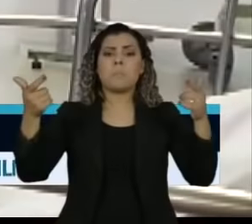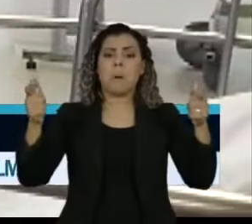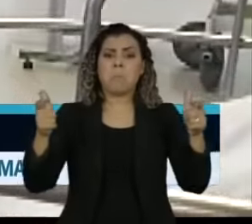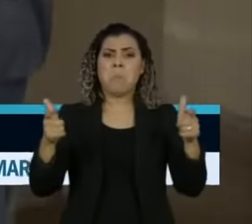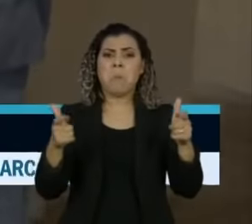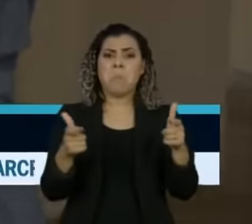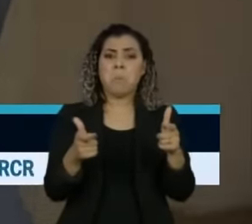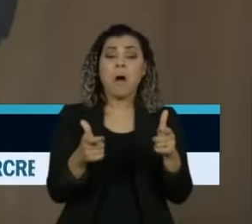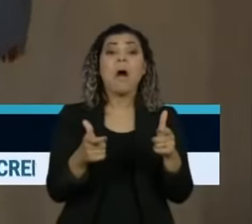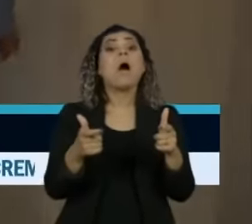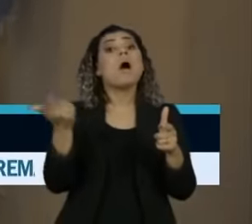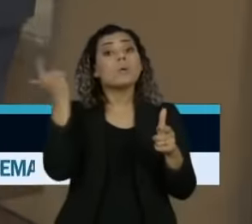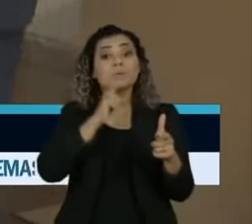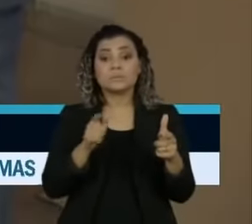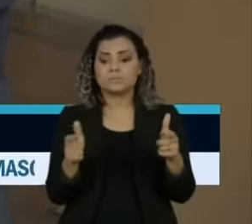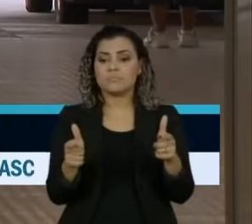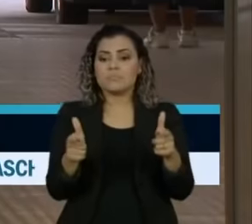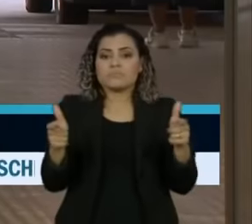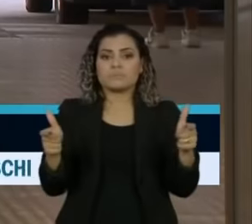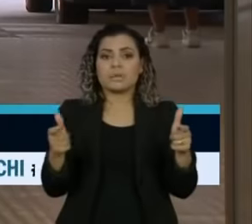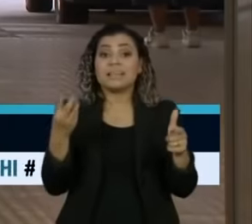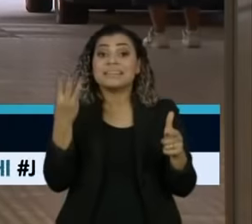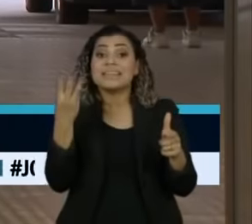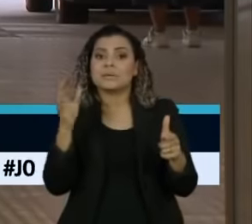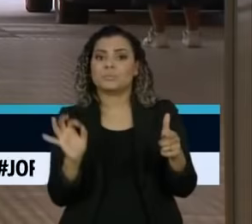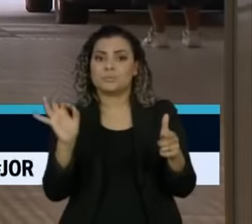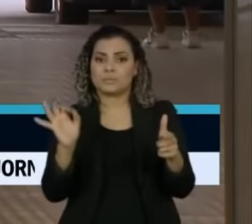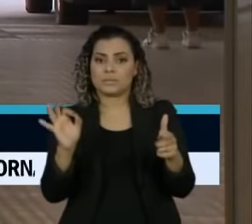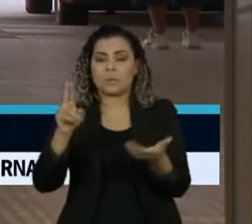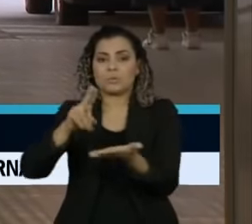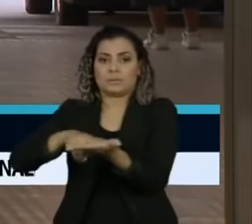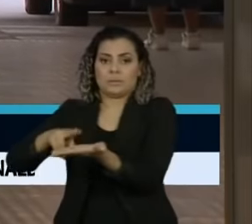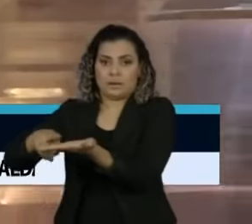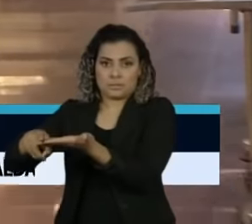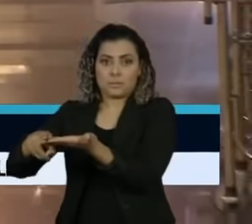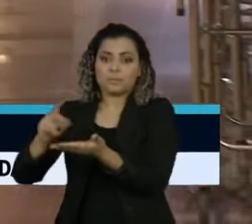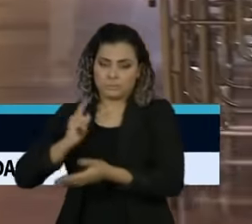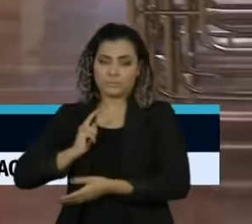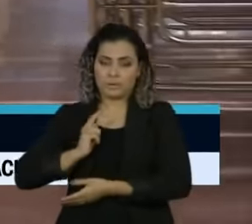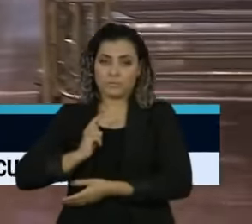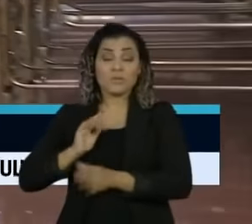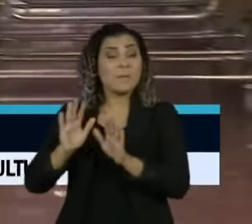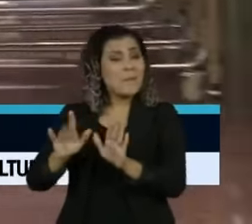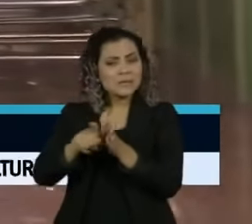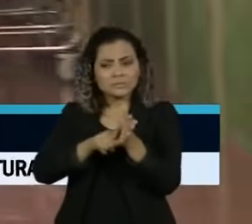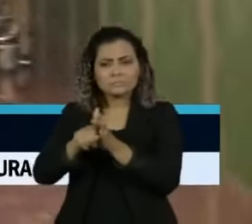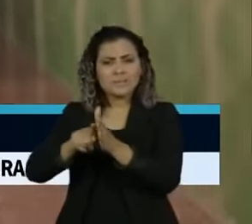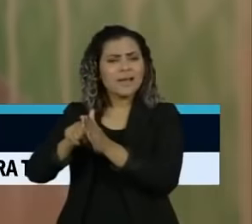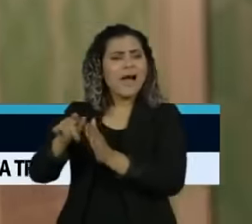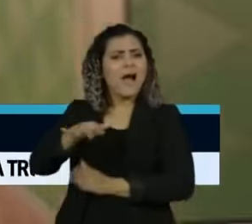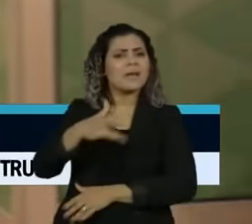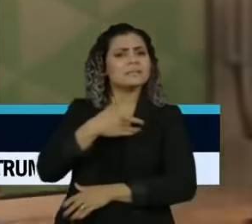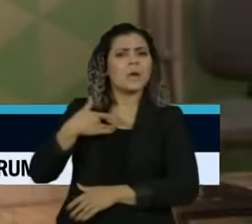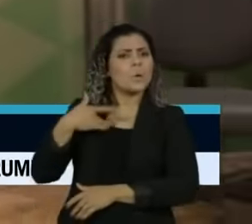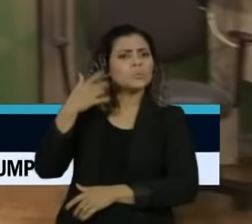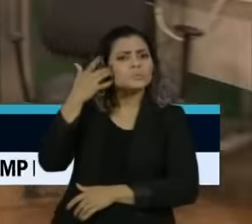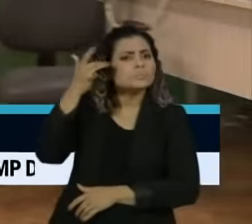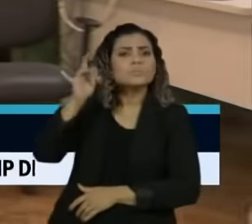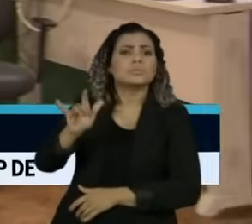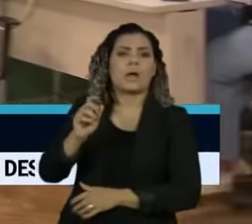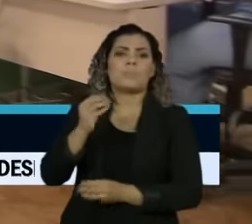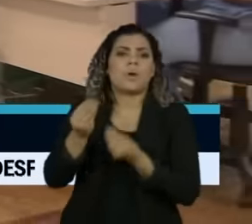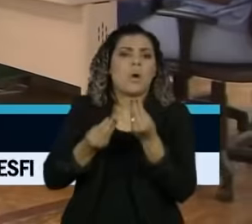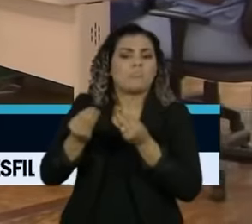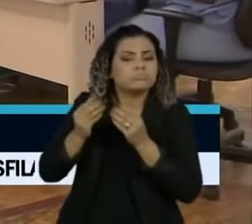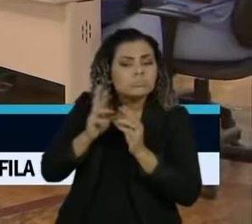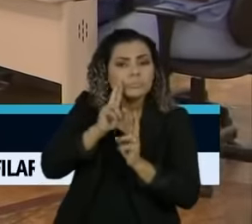teve um aumento de 3% na média móvel de novas internações, o que, segundo as autoridades de saúde, ainda é